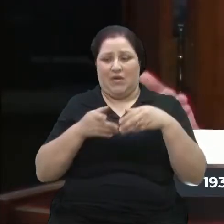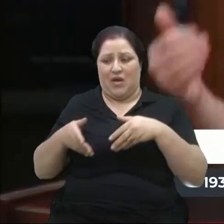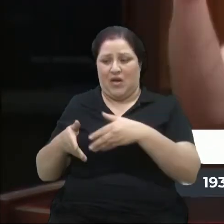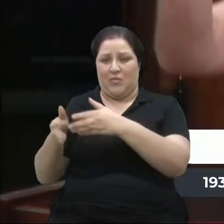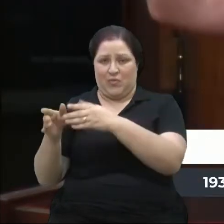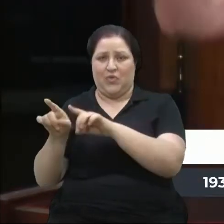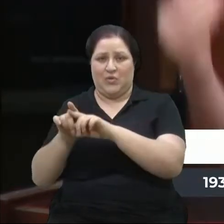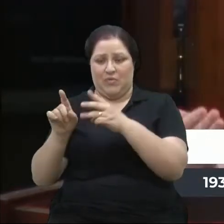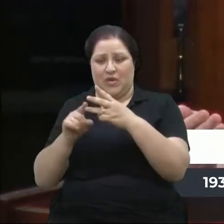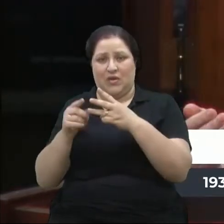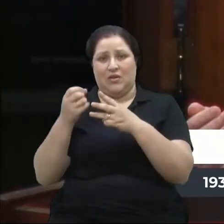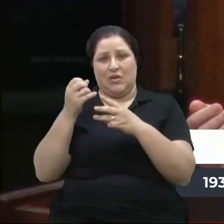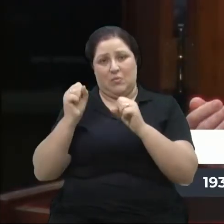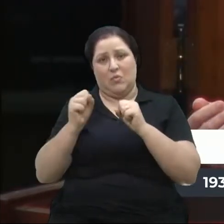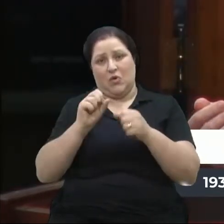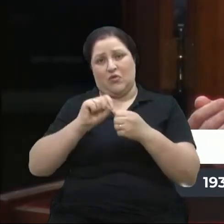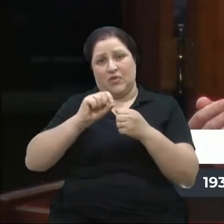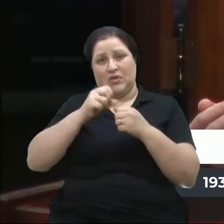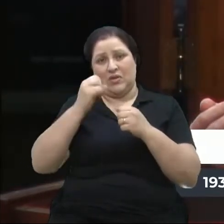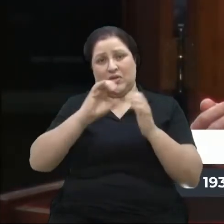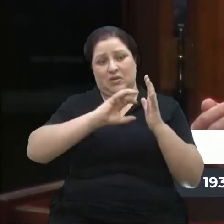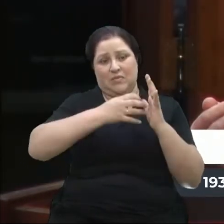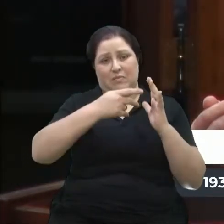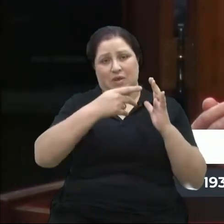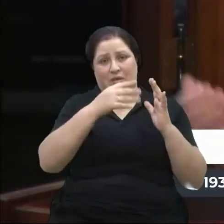caso o PT ganhe a eleição